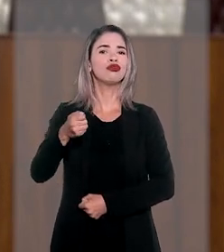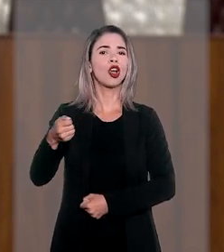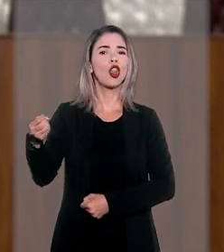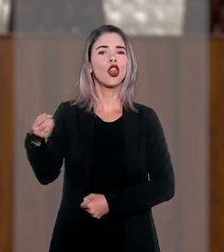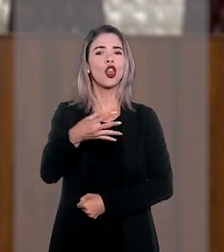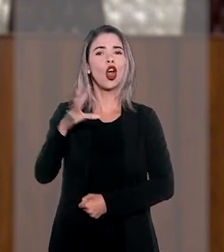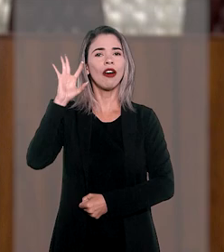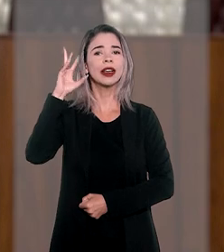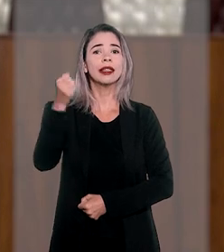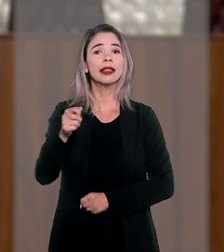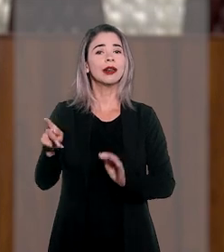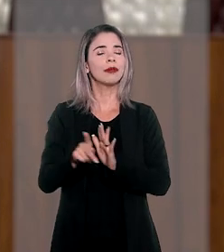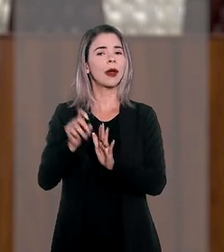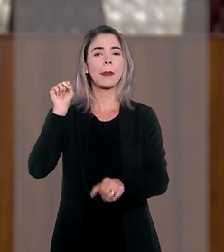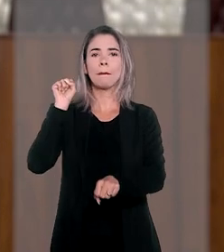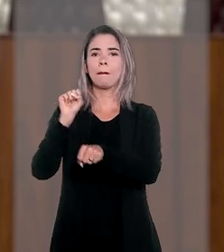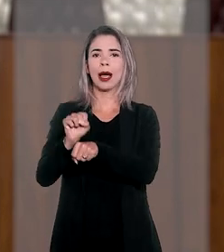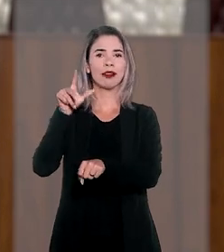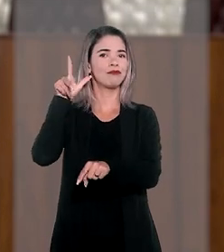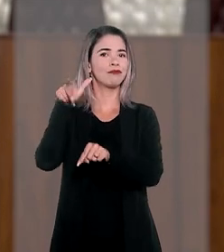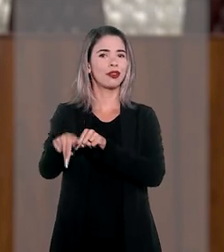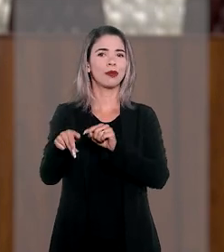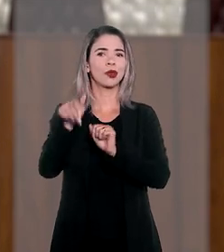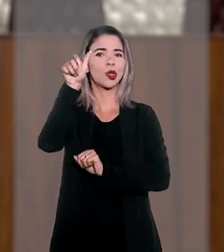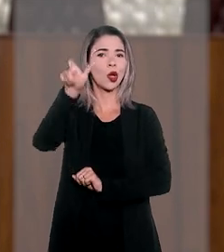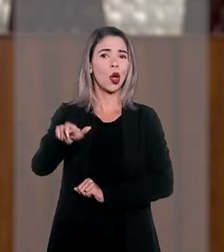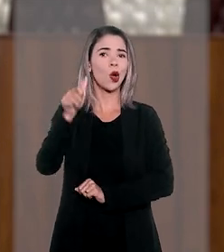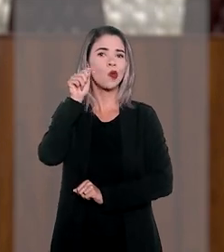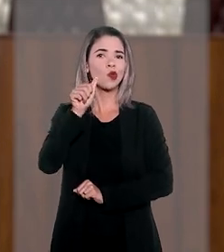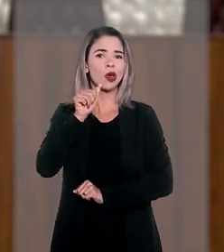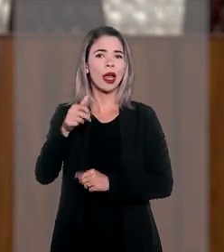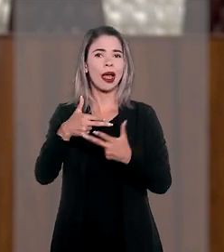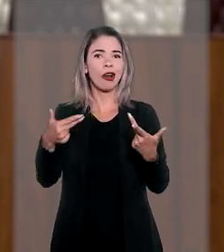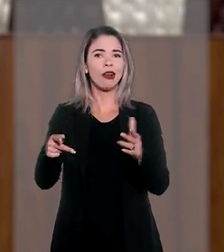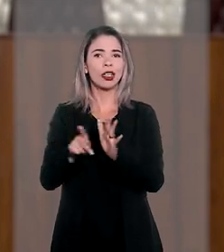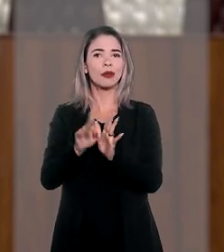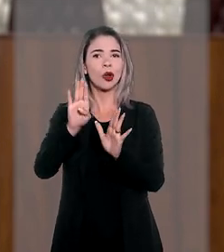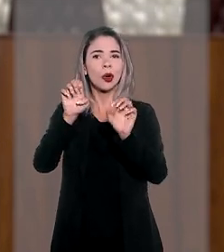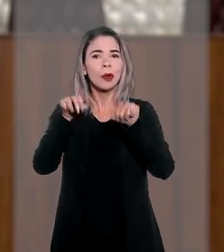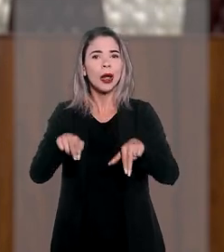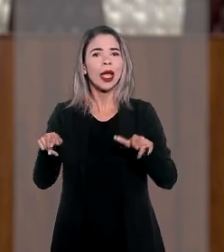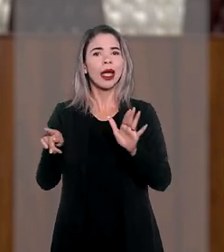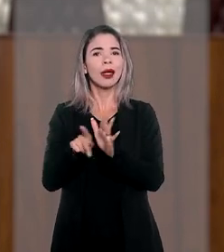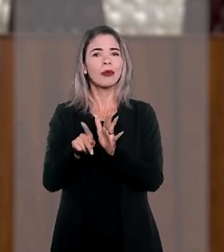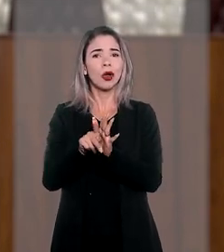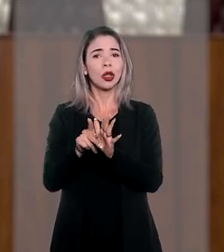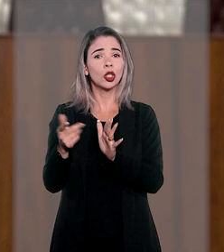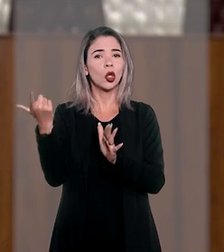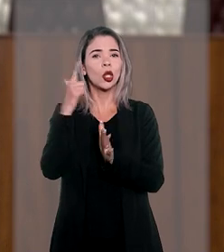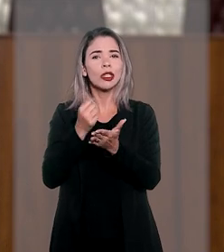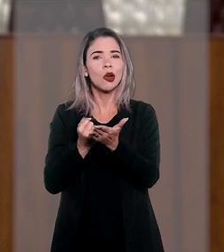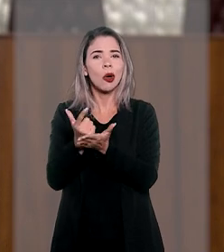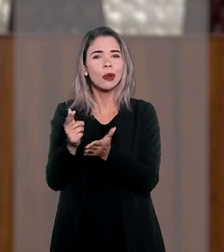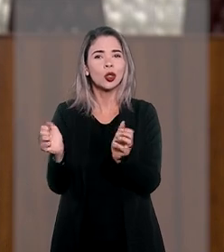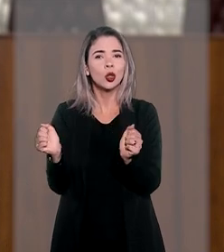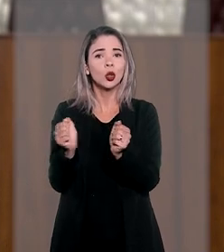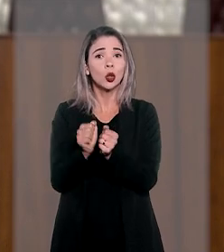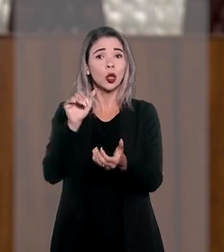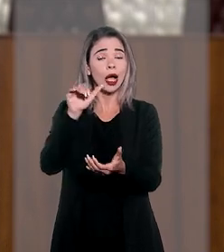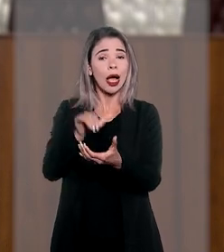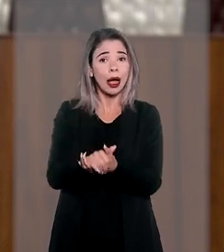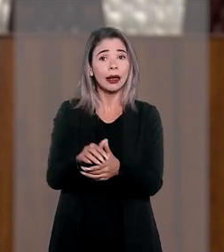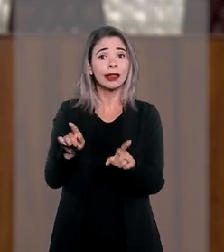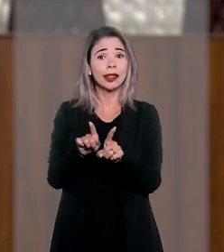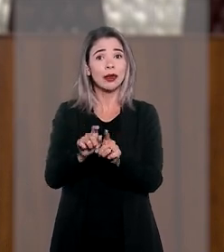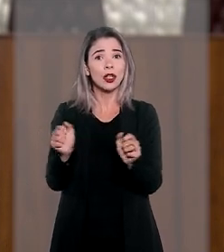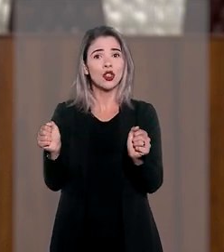decisão para indeferir à ex-companheira o direito de meação dos bens adquiridos durante a união estável e de concorrer com as